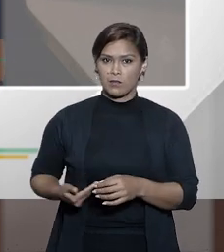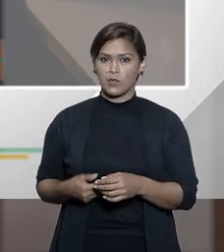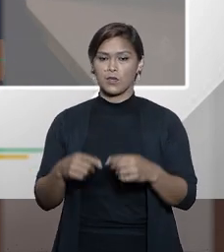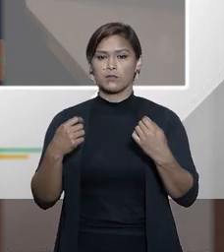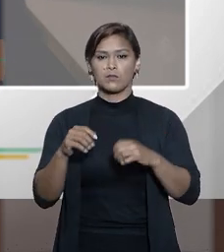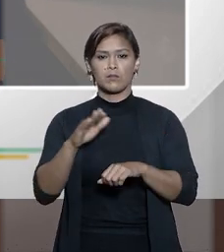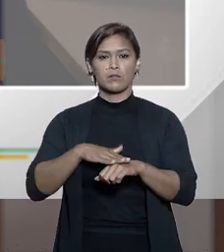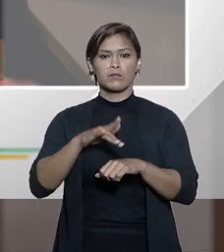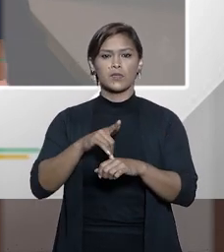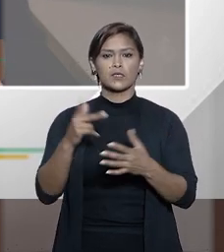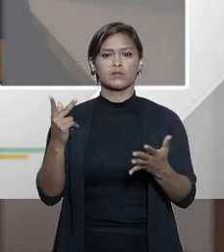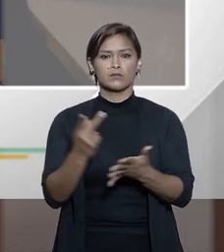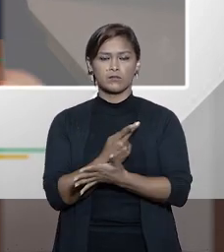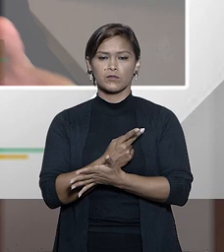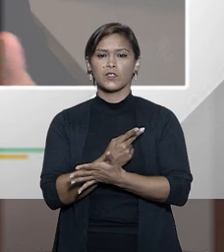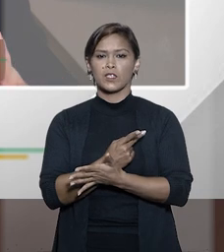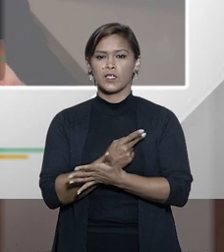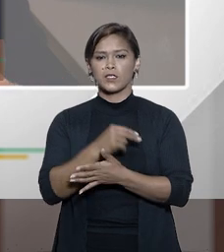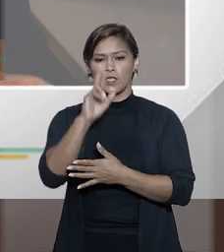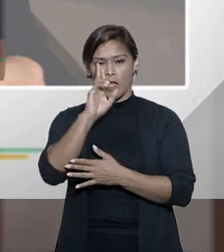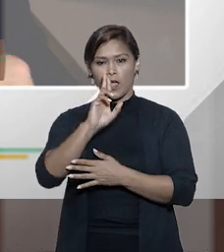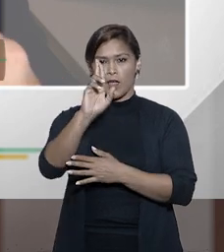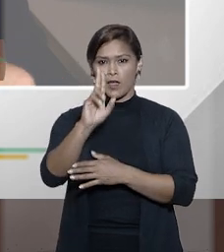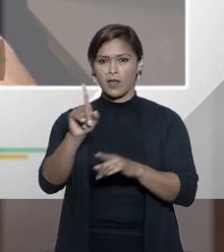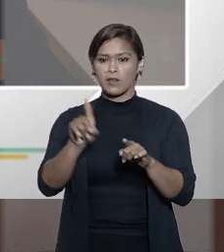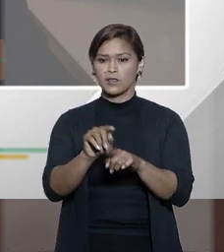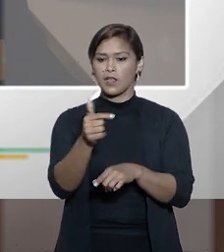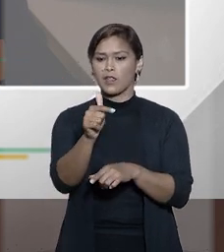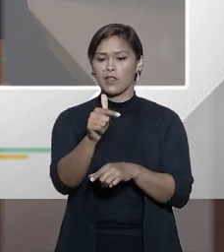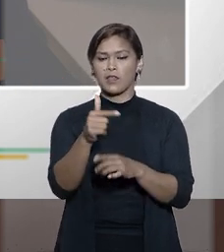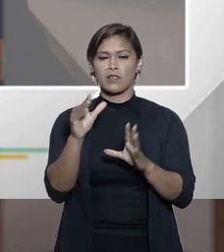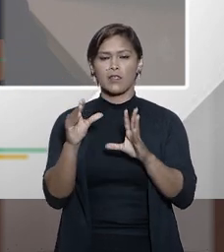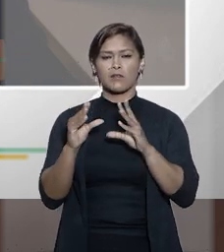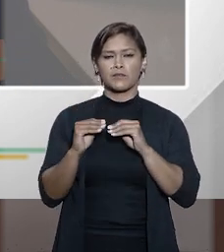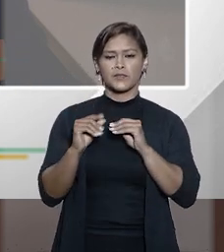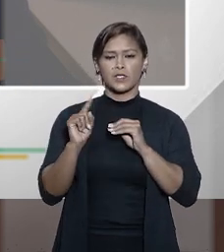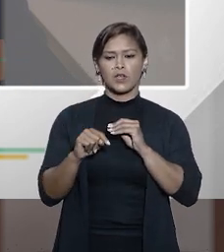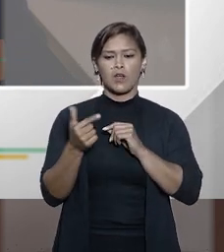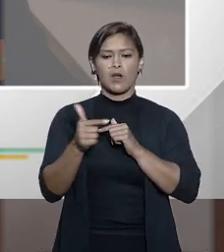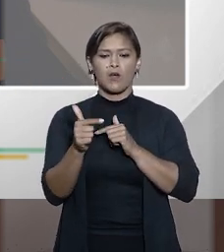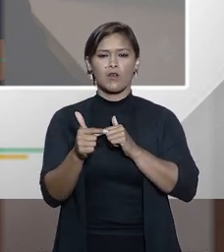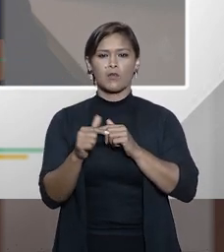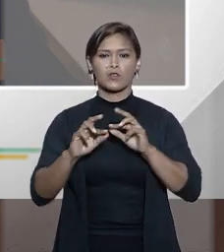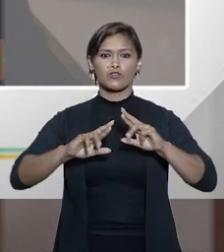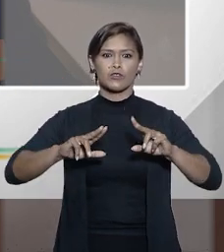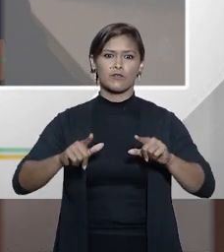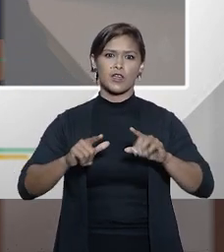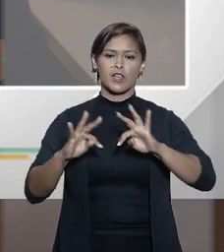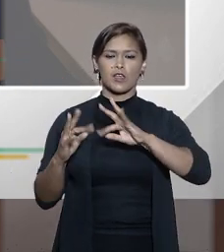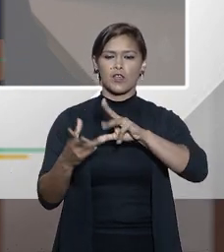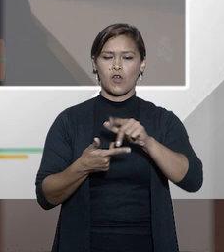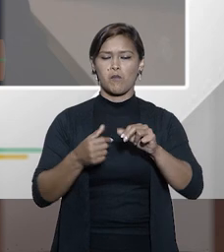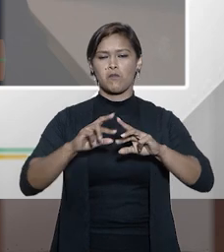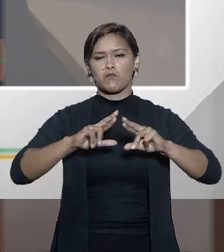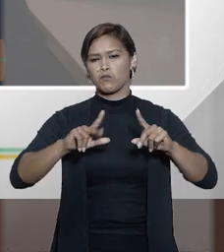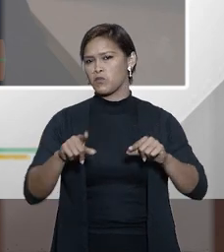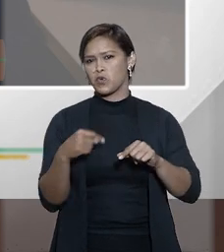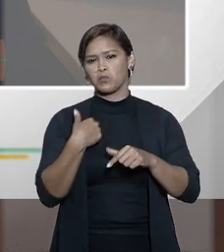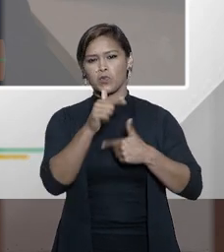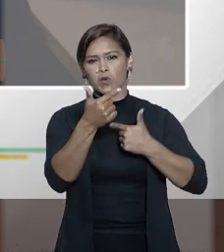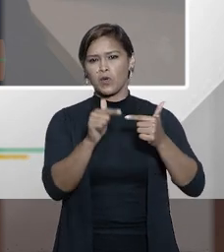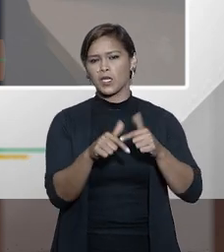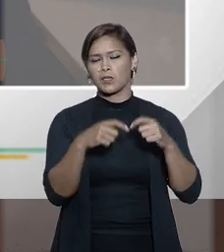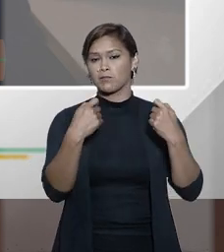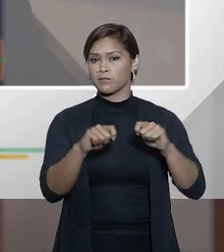devem, o mais das vezes, ser reconhecidas e não rechaçadas como algo alienígena, como algo que não